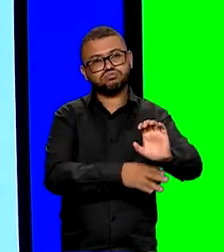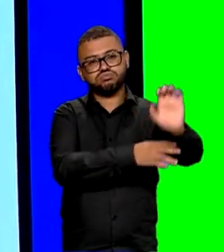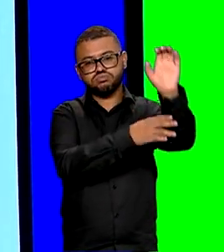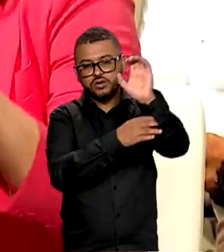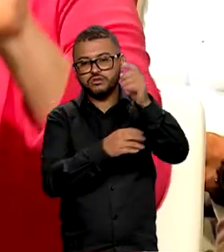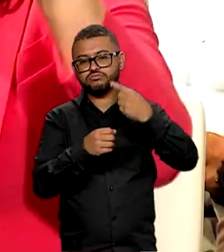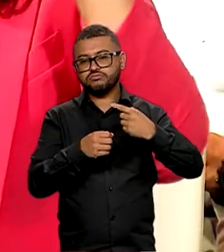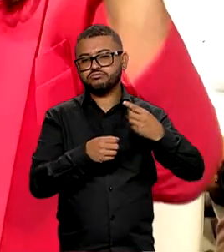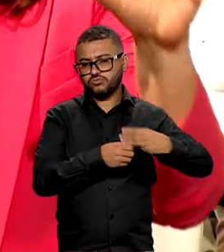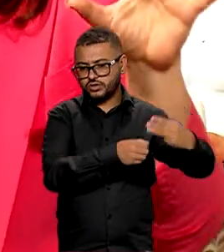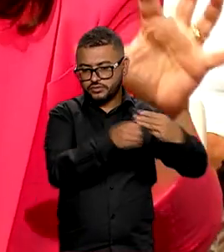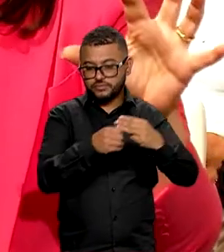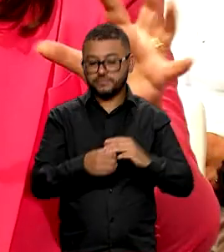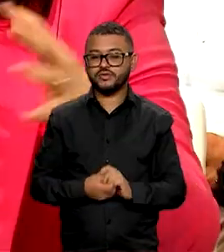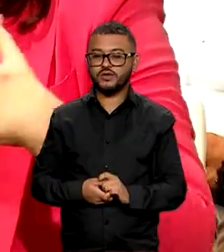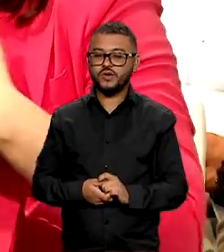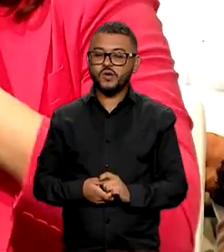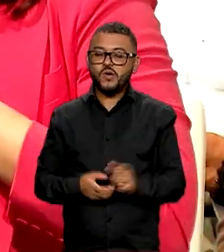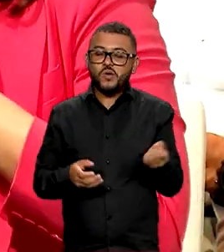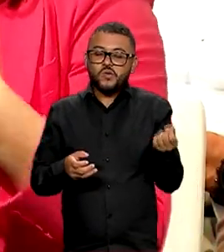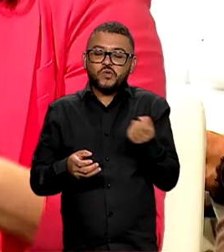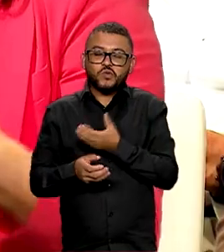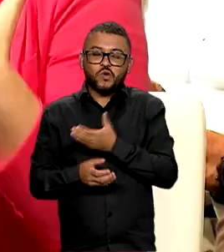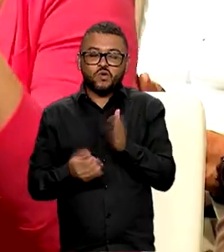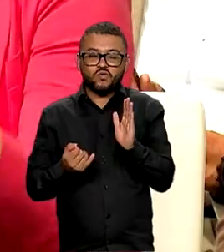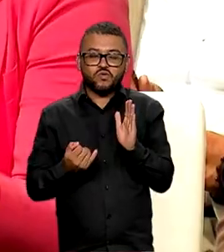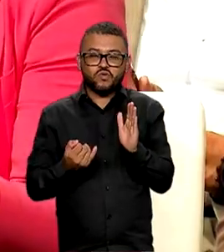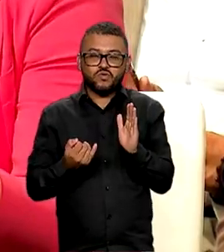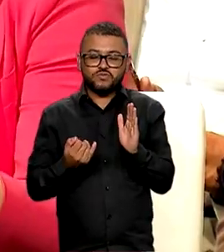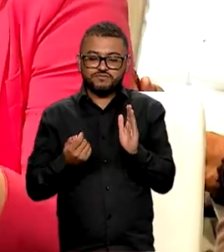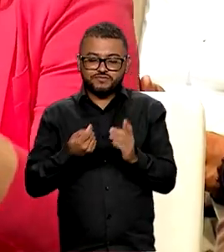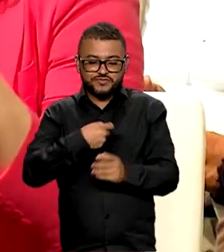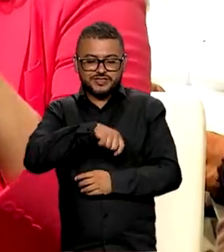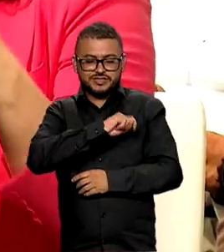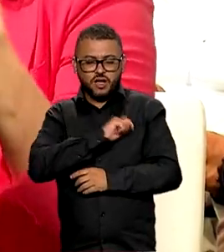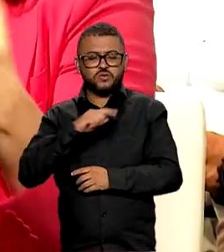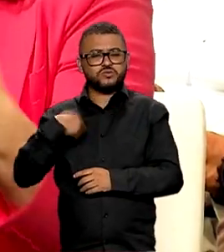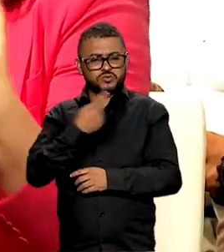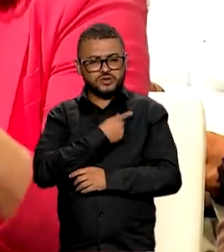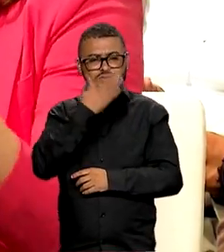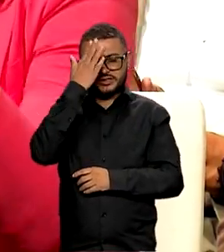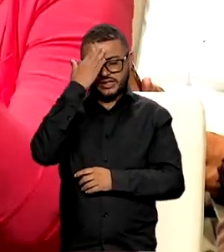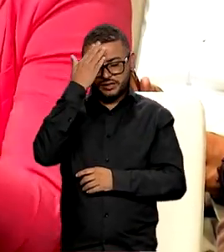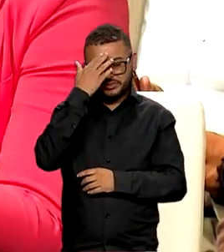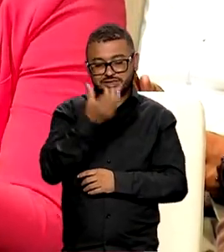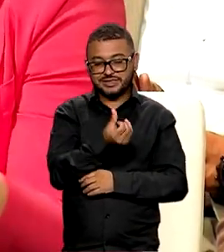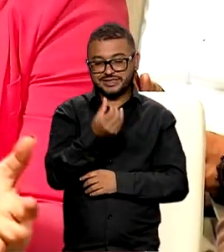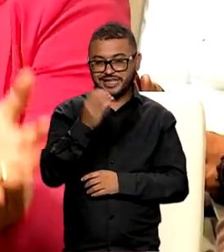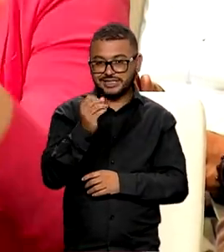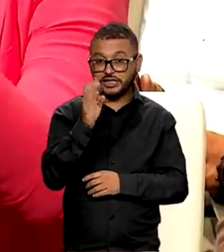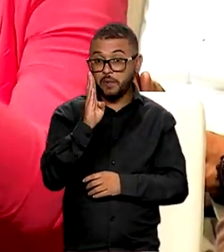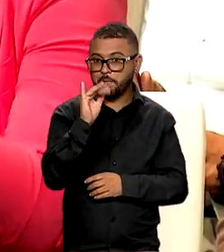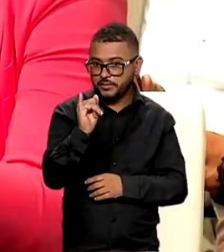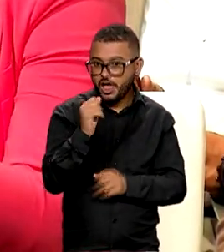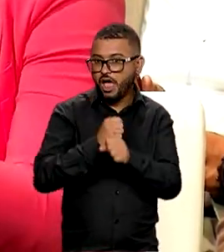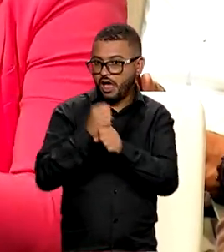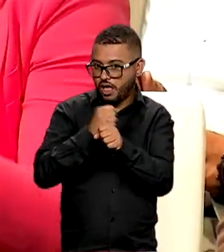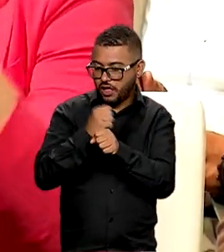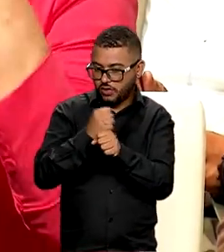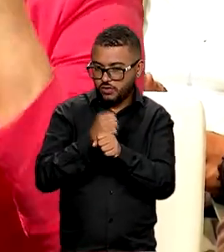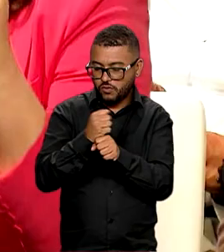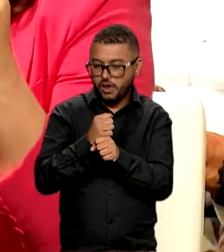municípios. Tendo o novo arcabouço, nós podemos entrar com 60 bi anos, que são os 240,